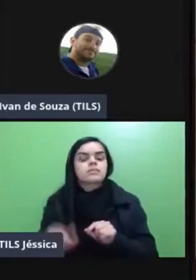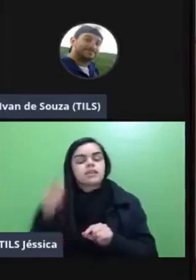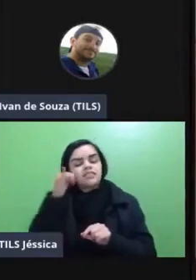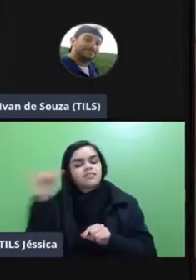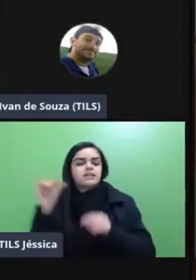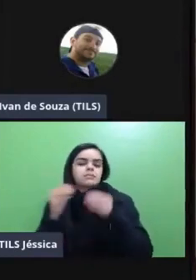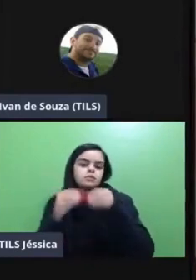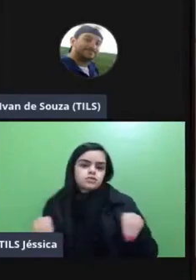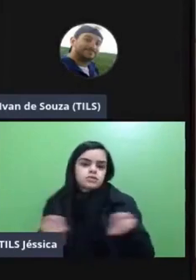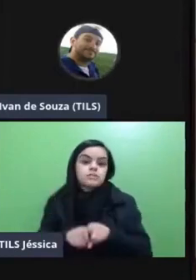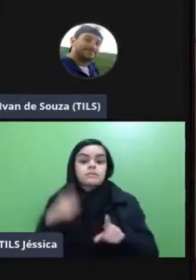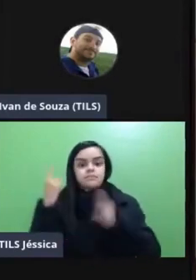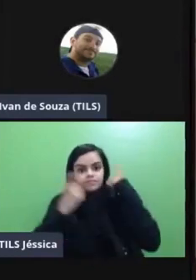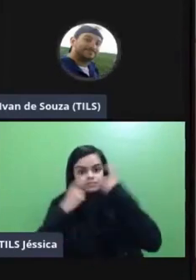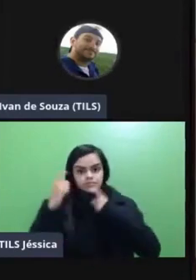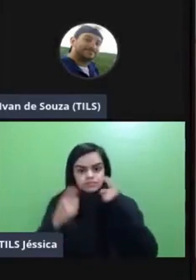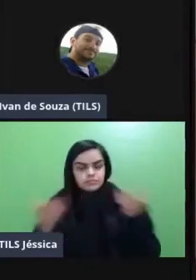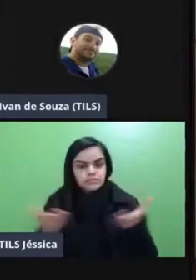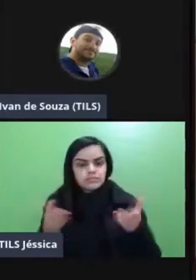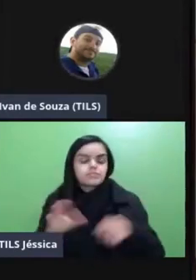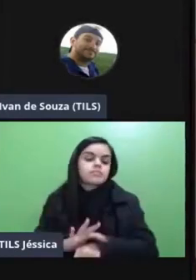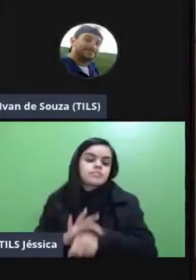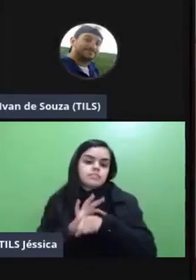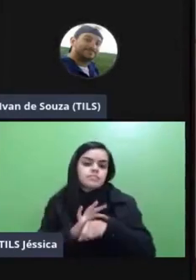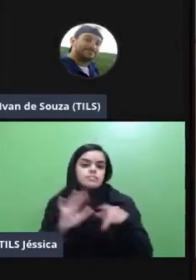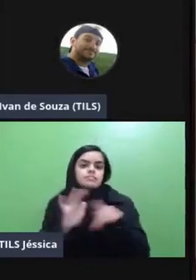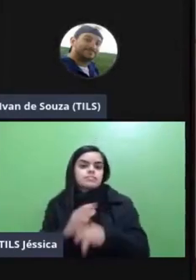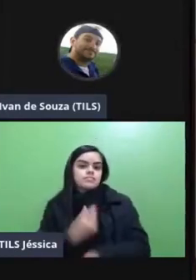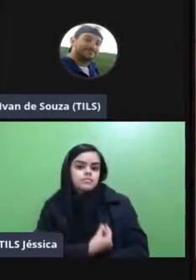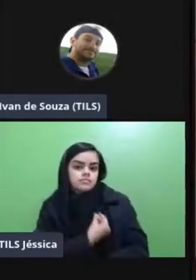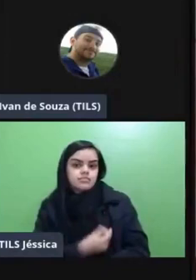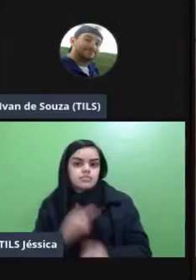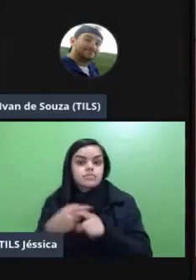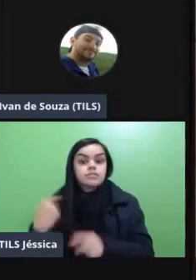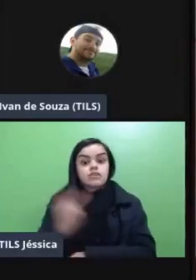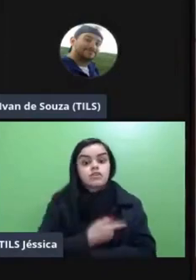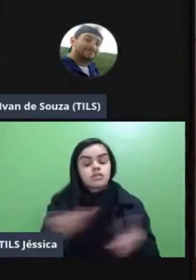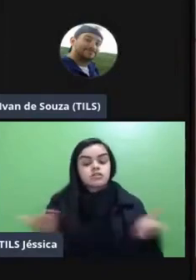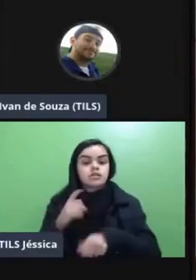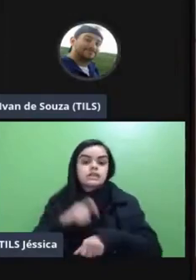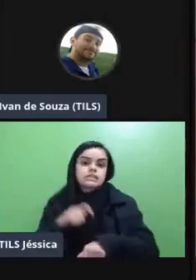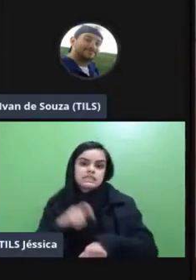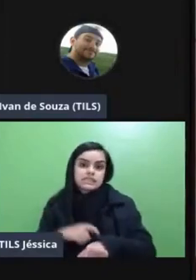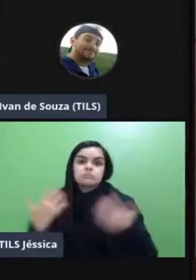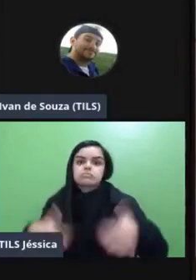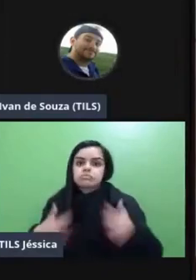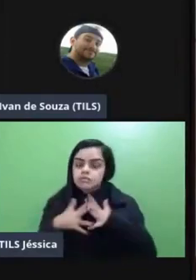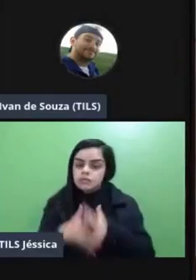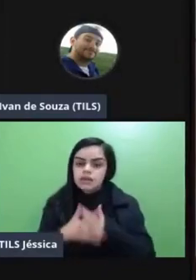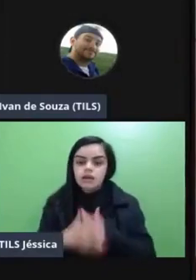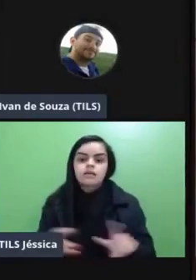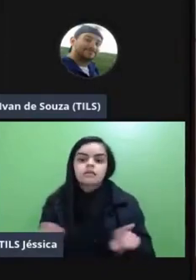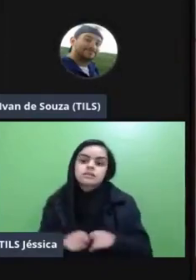e essa é a preocupação dessa segurança a vida porque estamos ainda no tempo de excepcionalidade ainda é